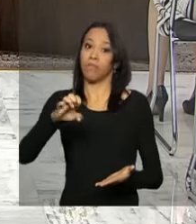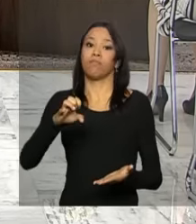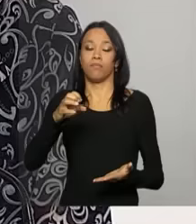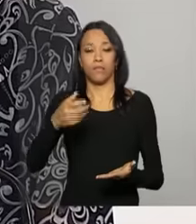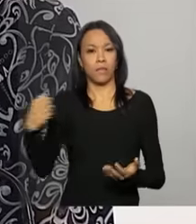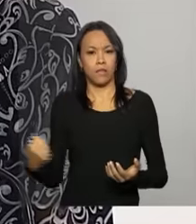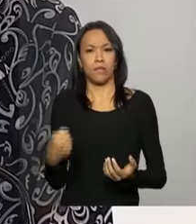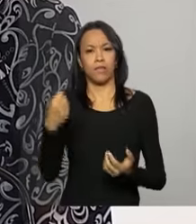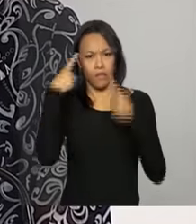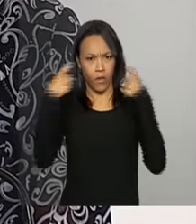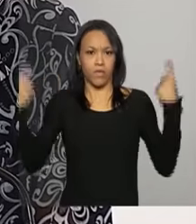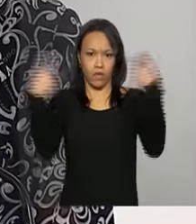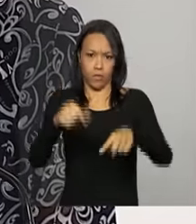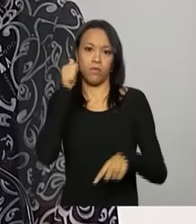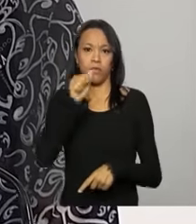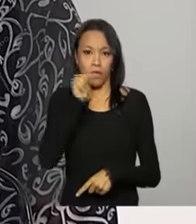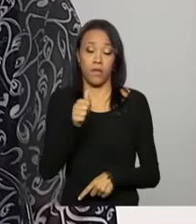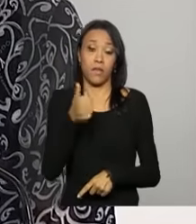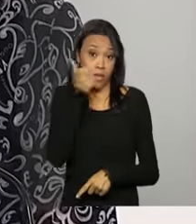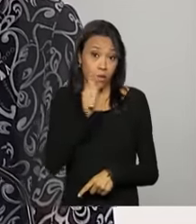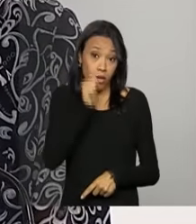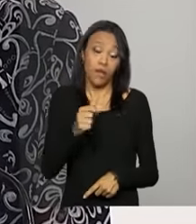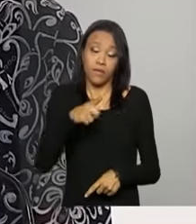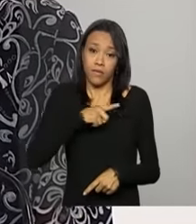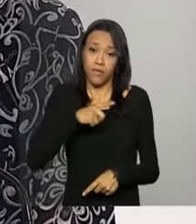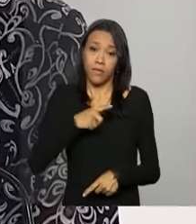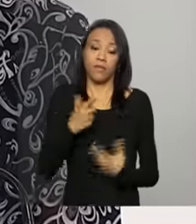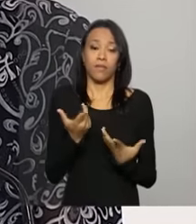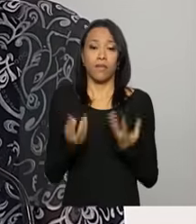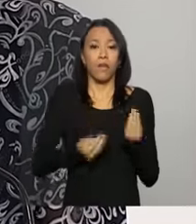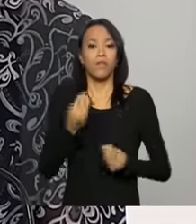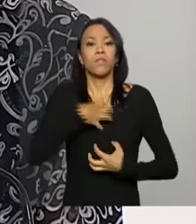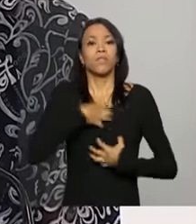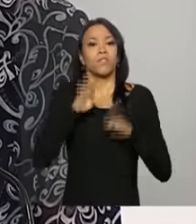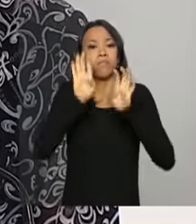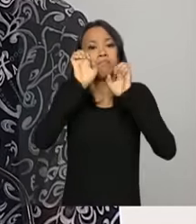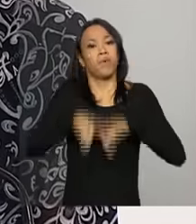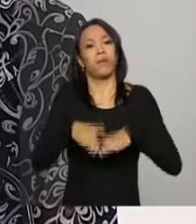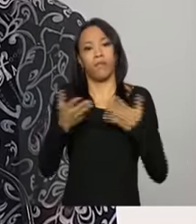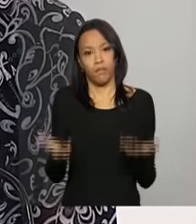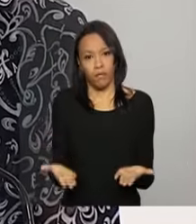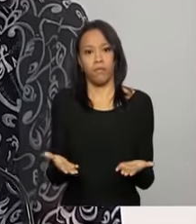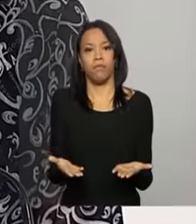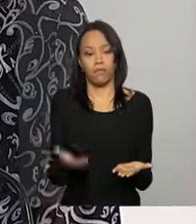que a mulher tenha sua condição integral